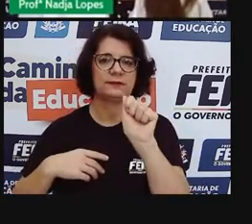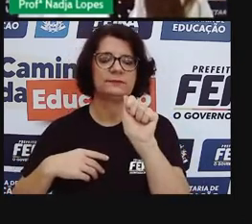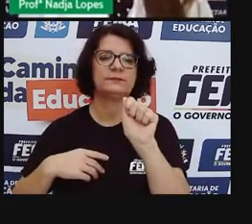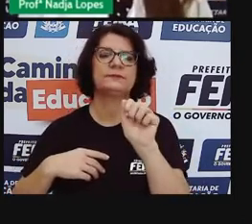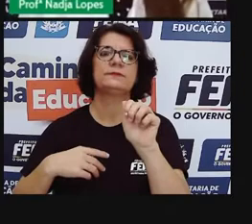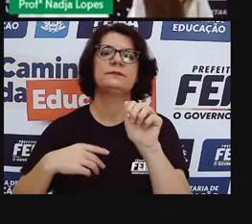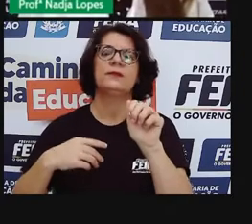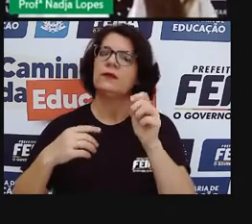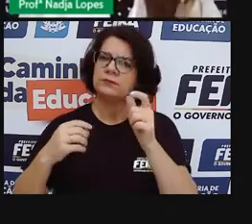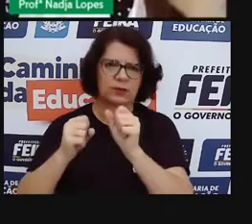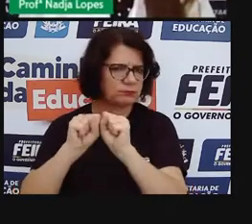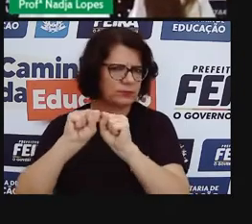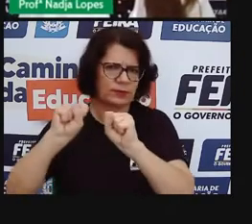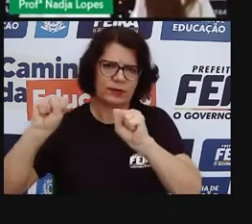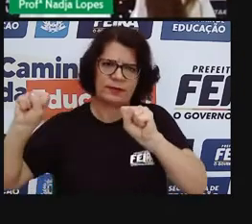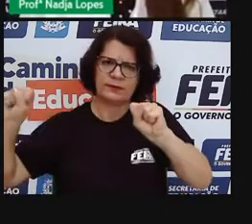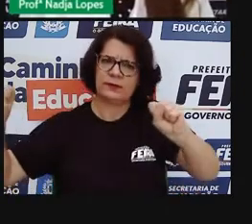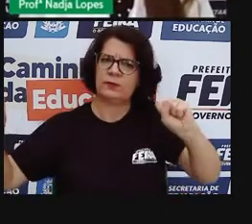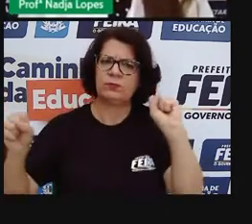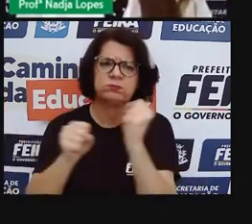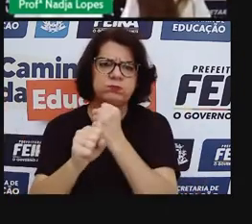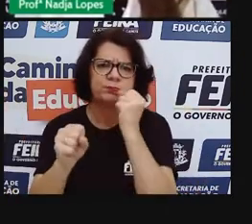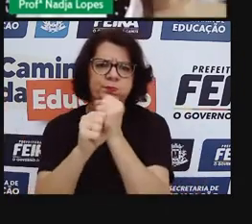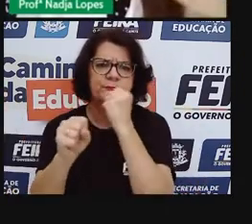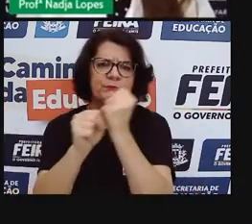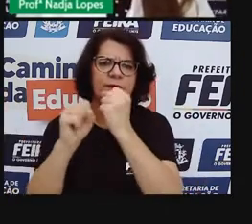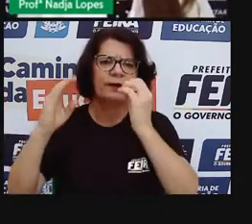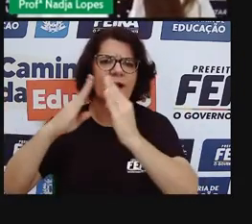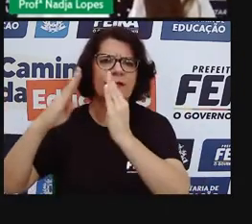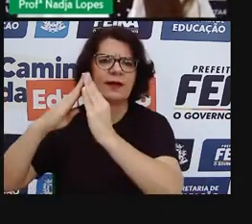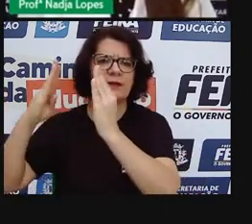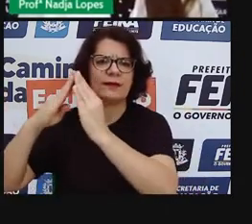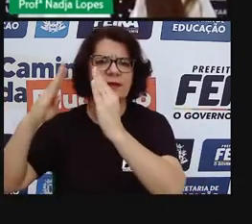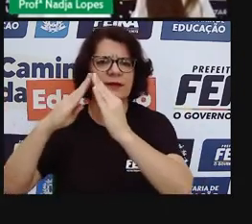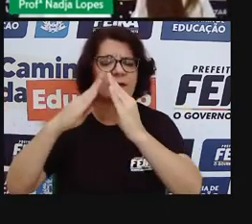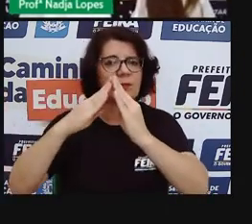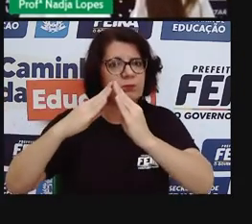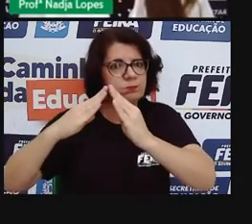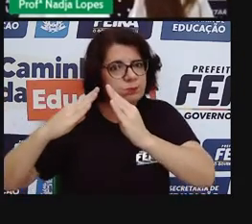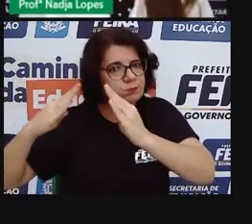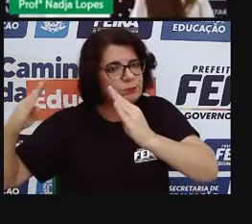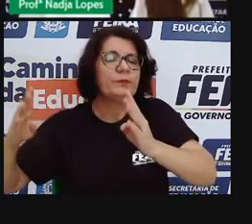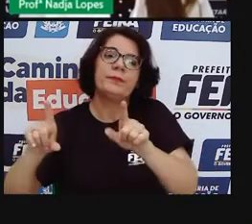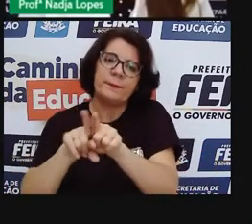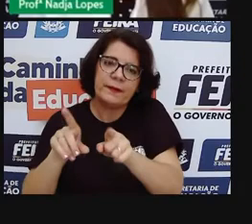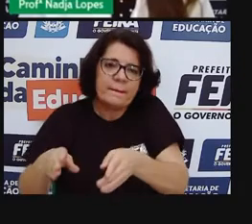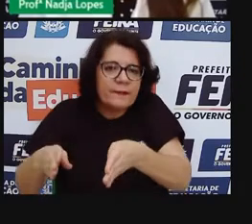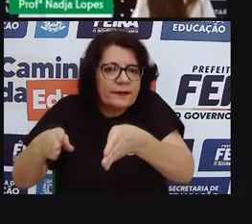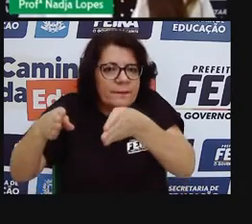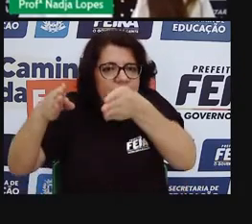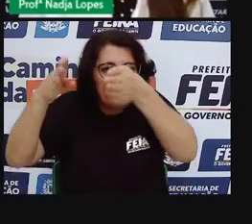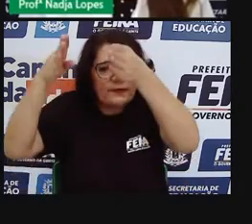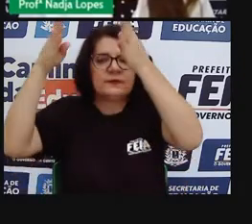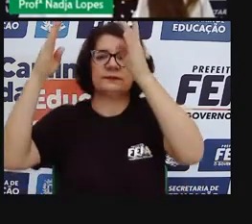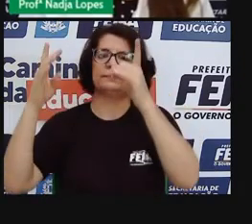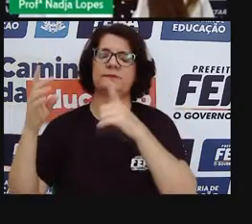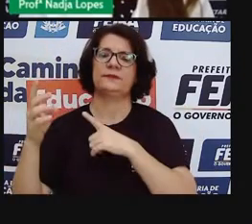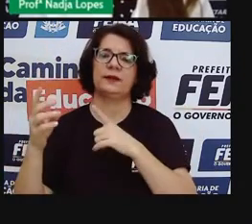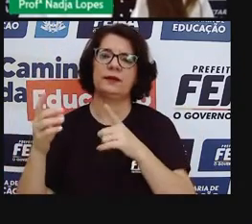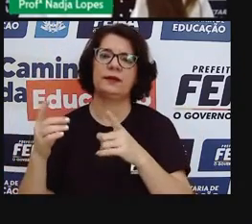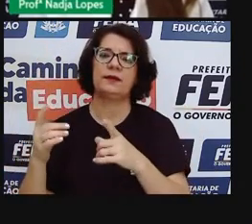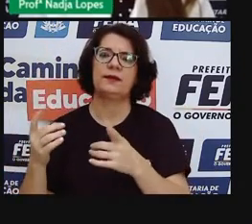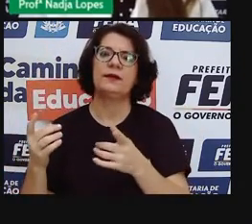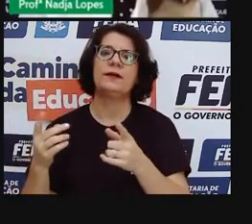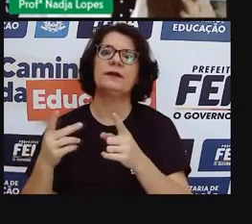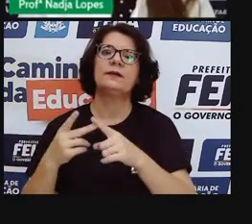empreendimentos, com muitas casas comerciais, com muitos apartamentos. A Presidente